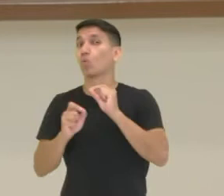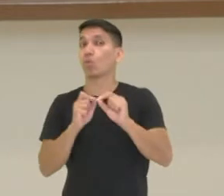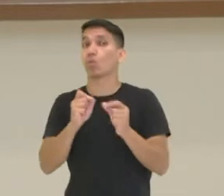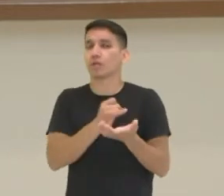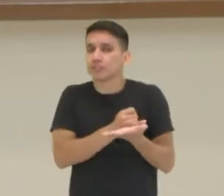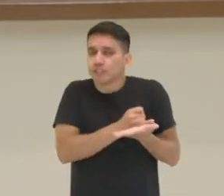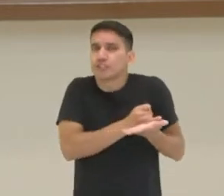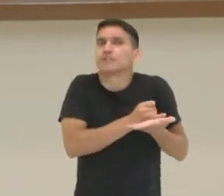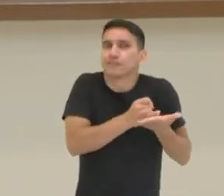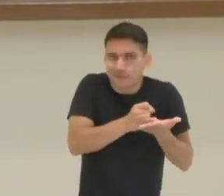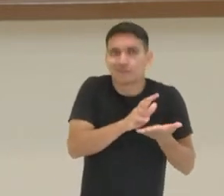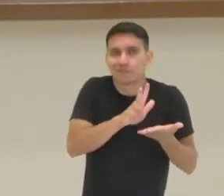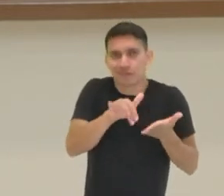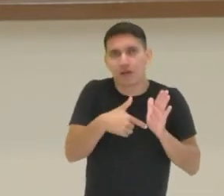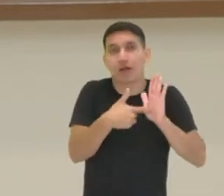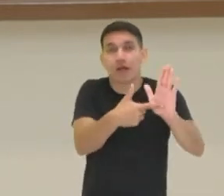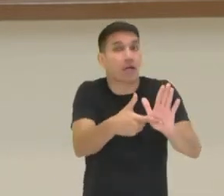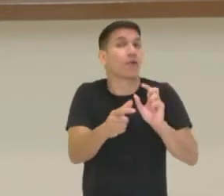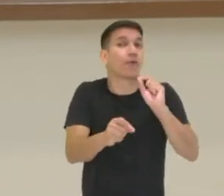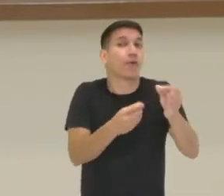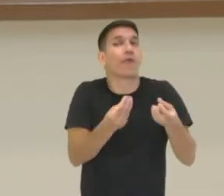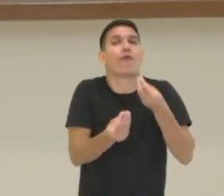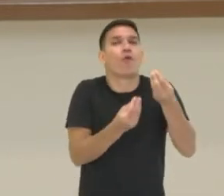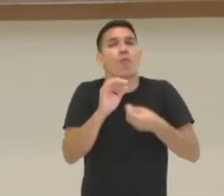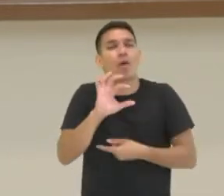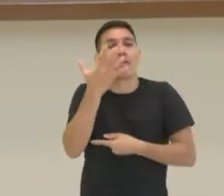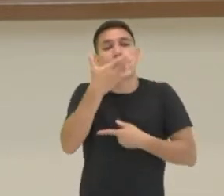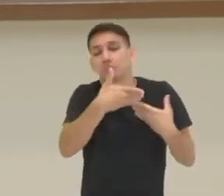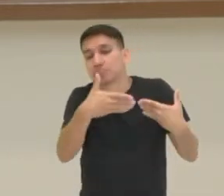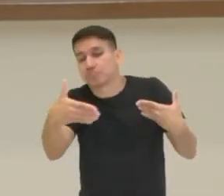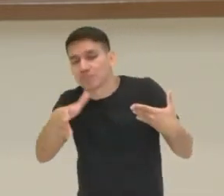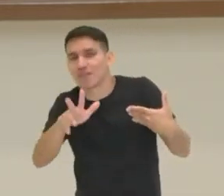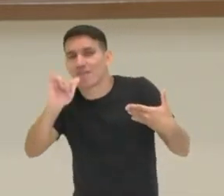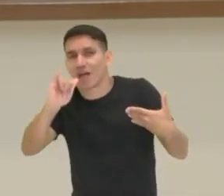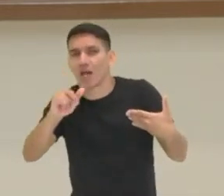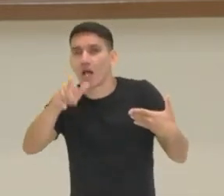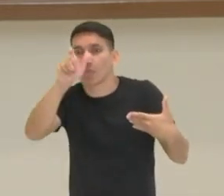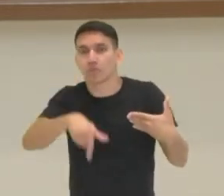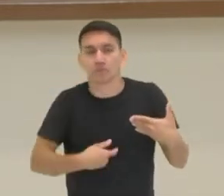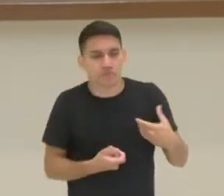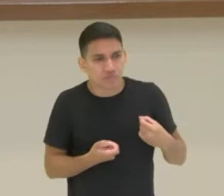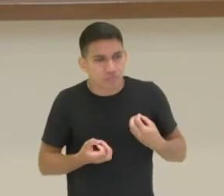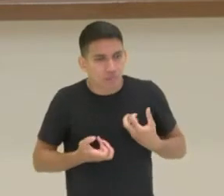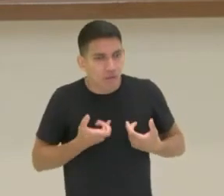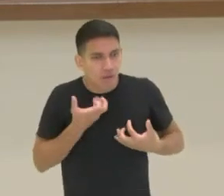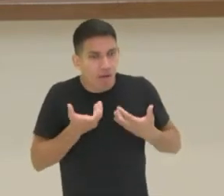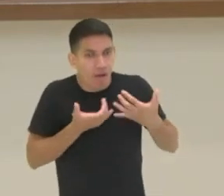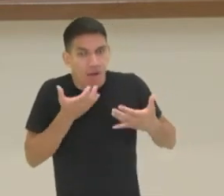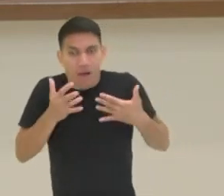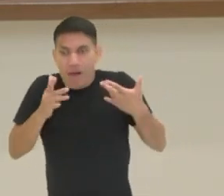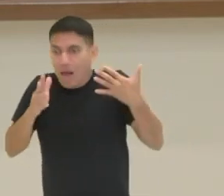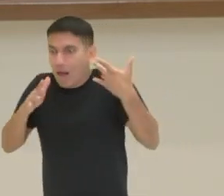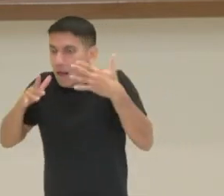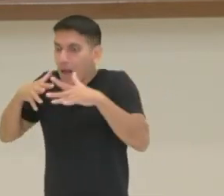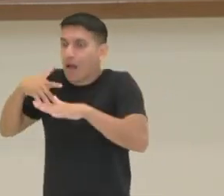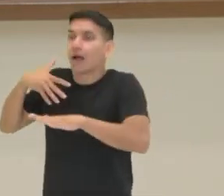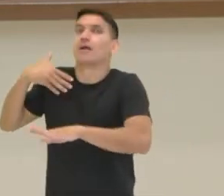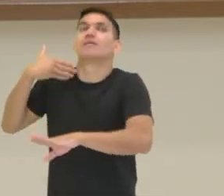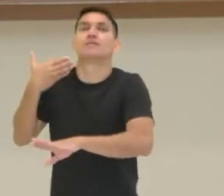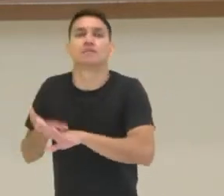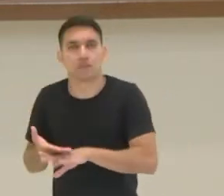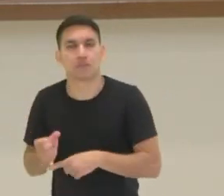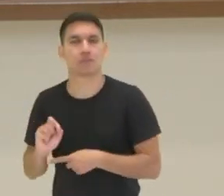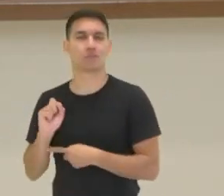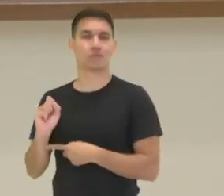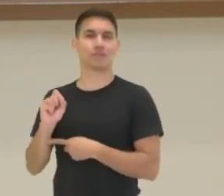no qual se apresenta para o leitor o início do que vai acontecer, gera no leitor uma expectativa do que virá pela frente, de repente se